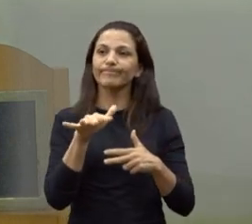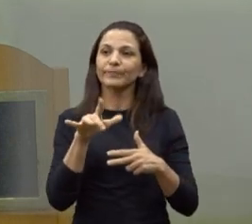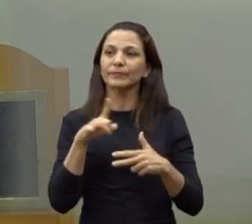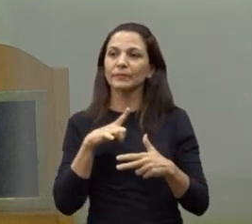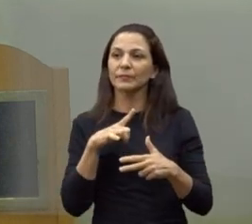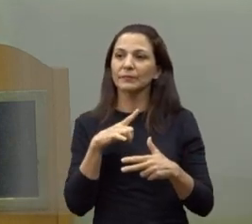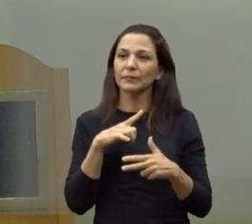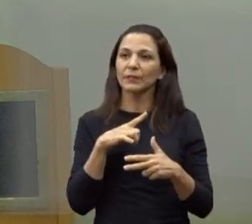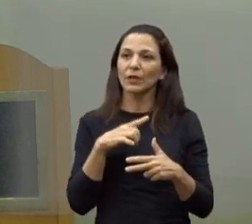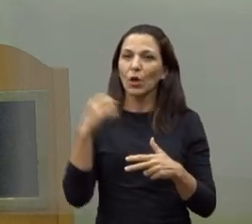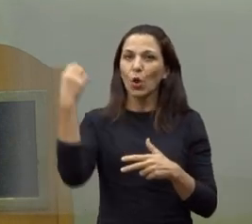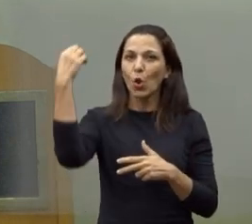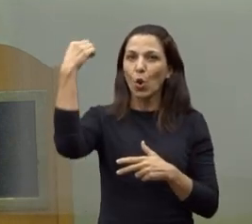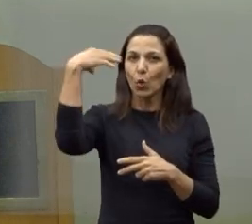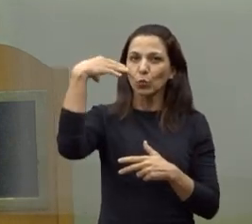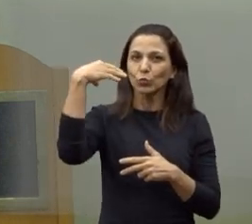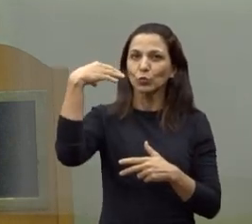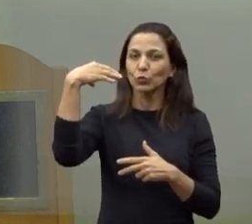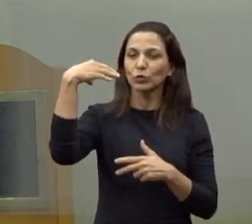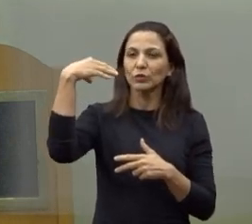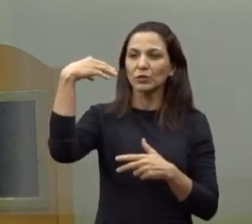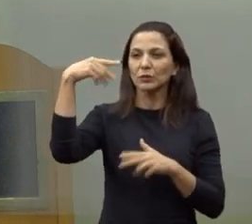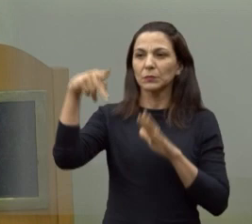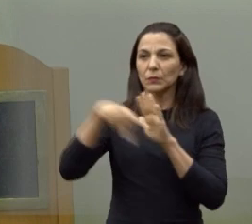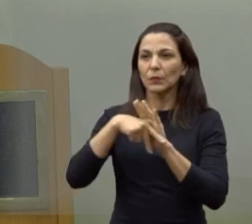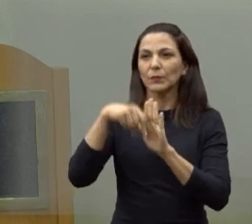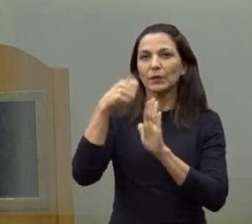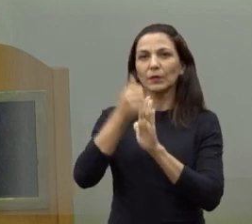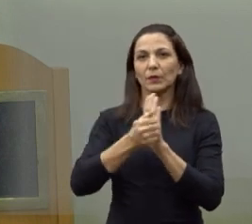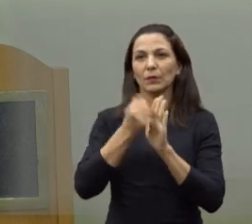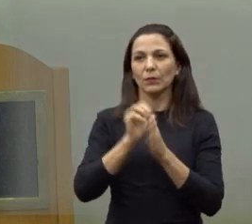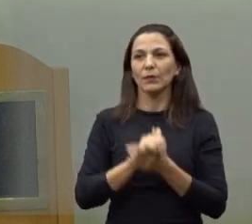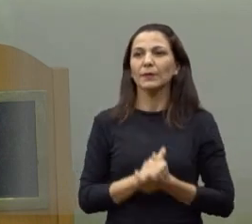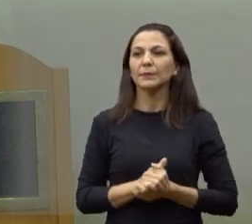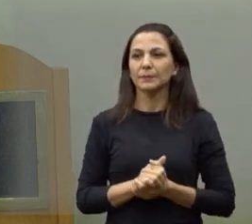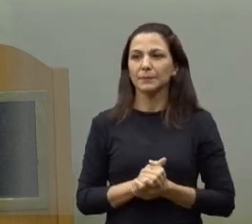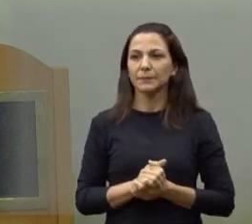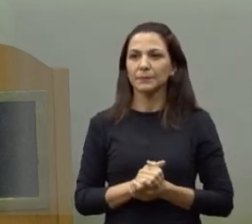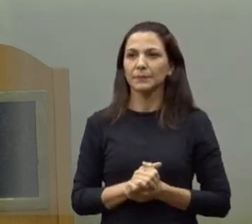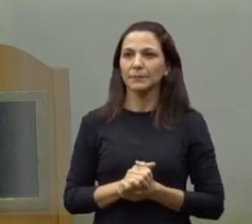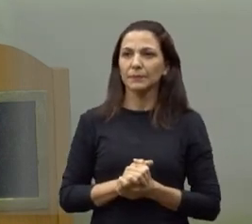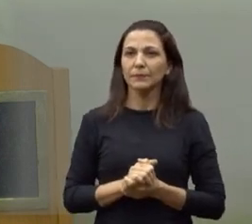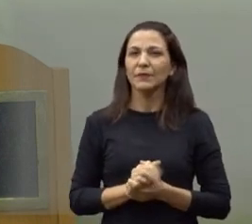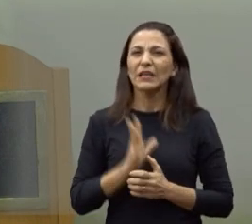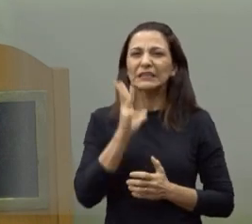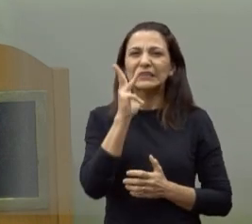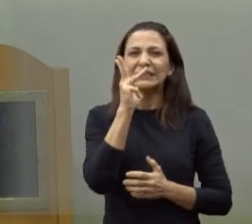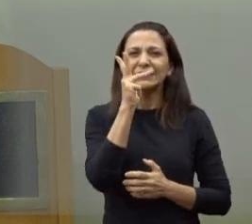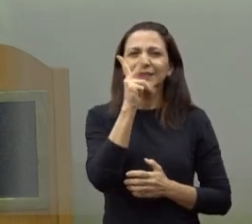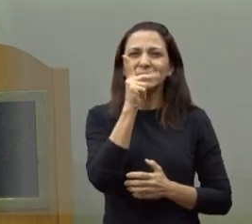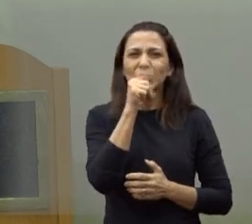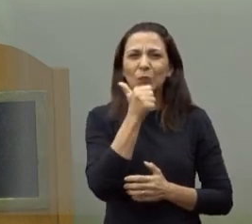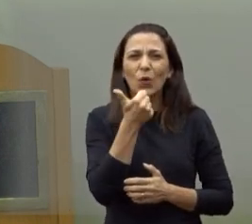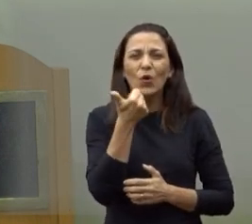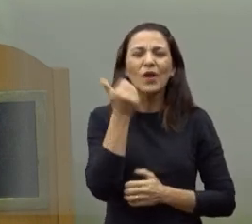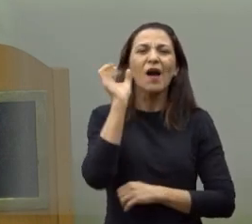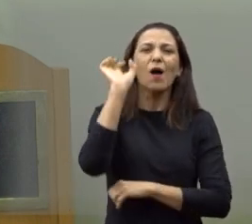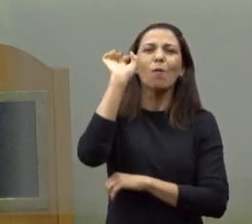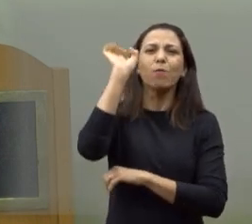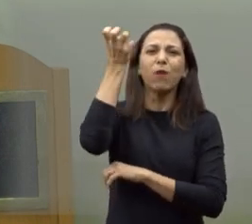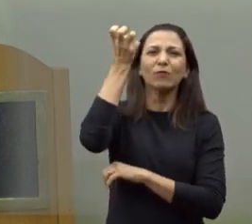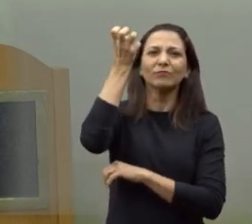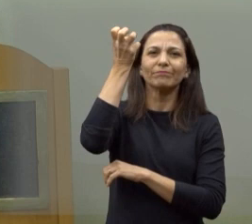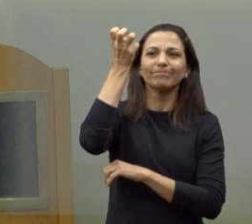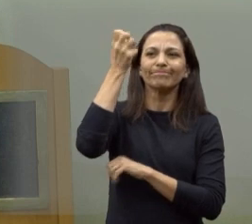parte de iluminação pública do município de Araquara. Vai lá. A demora que está tendo para fazer uma troca de lâmpada.